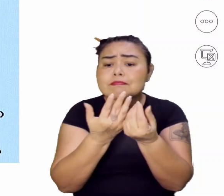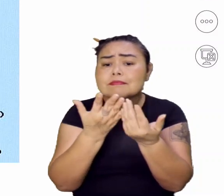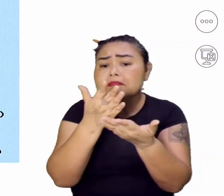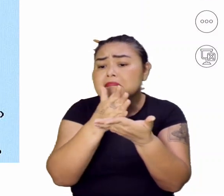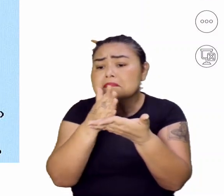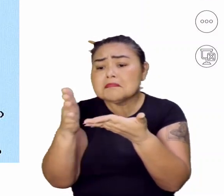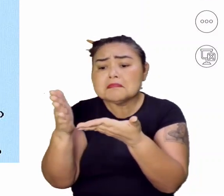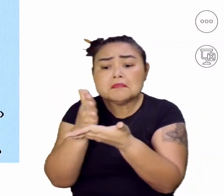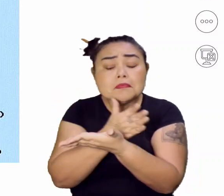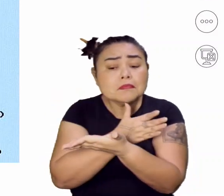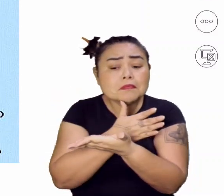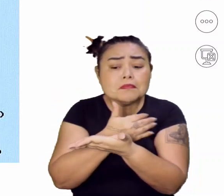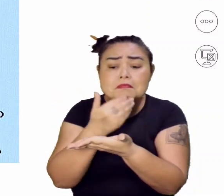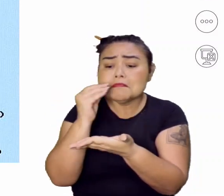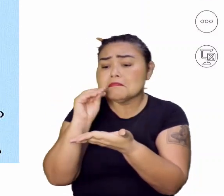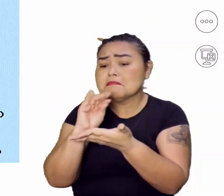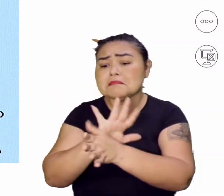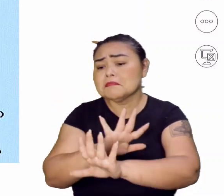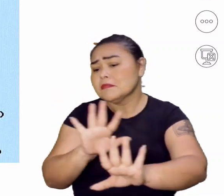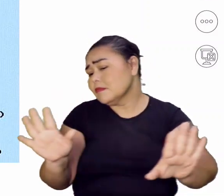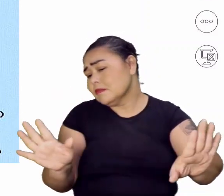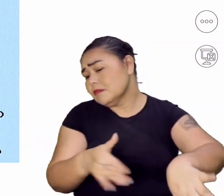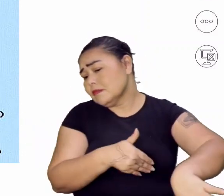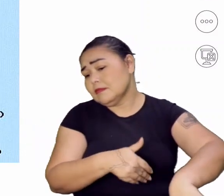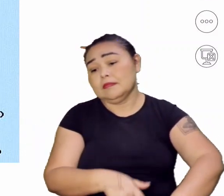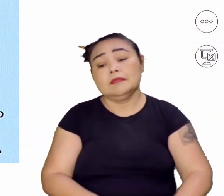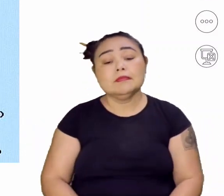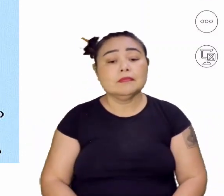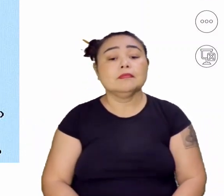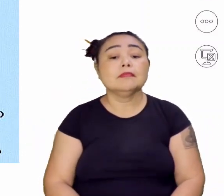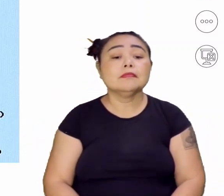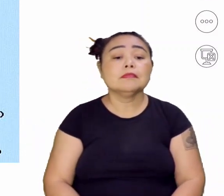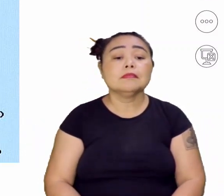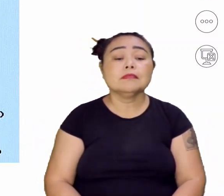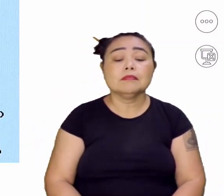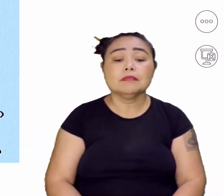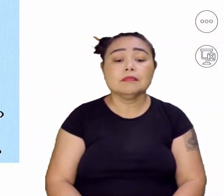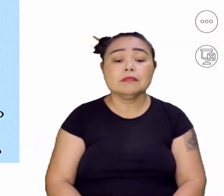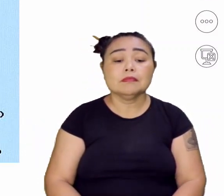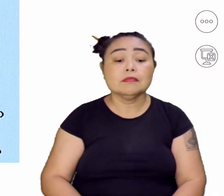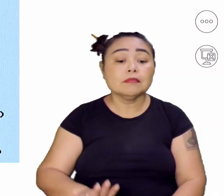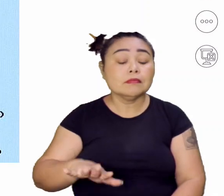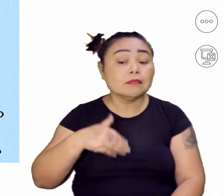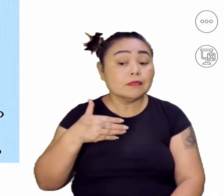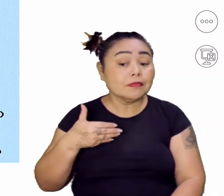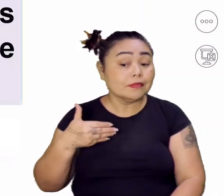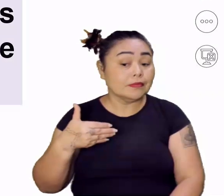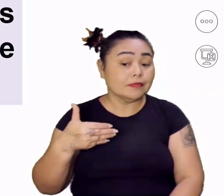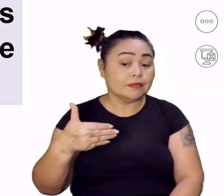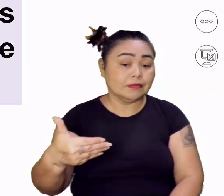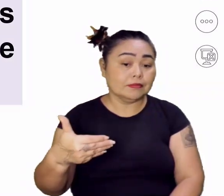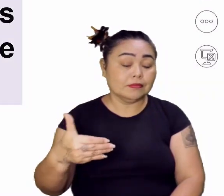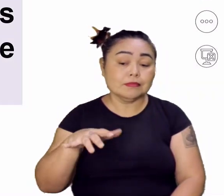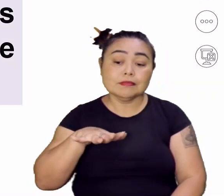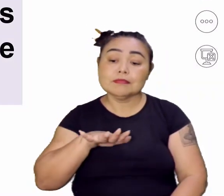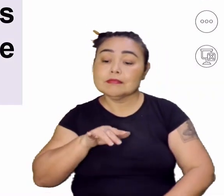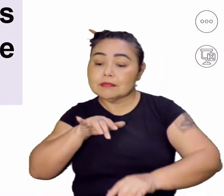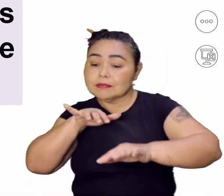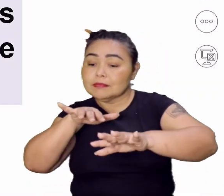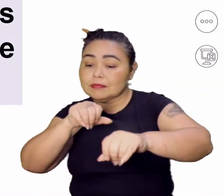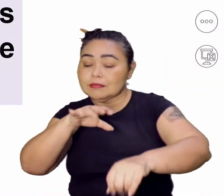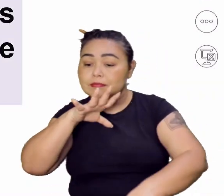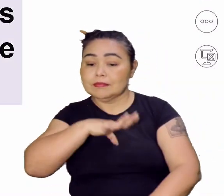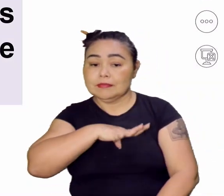essa questão. Vão meio que desconsiderar e vão começar a ocupar, a adentrar no Brasil.